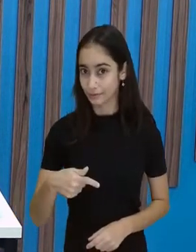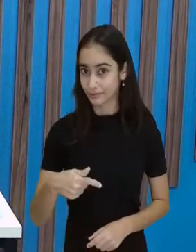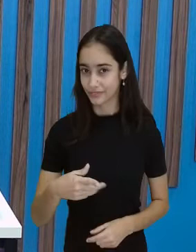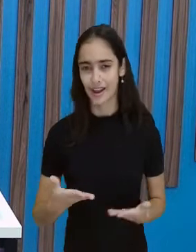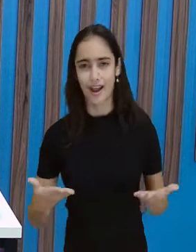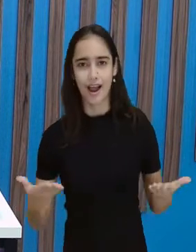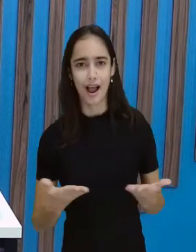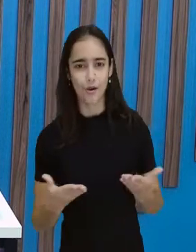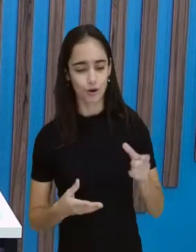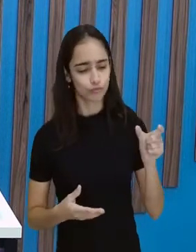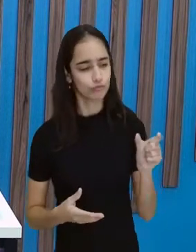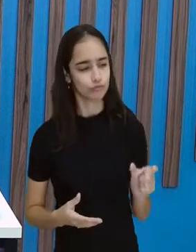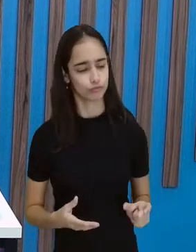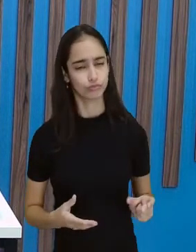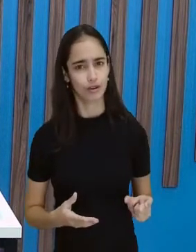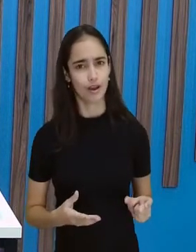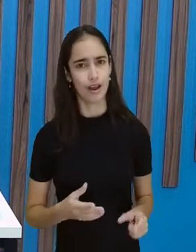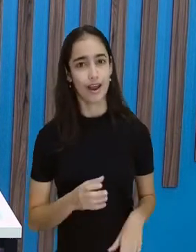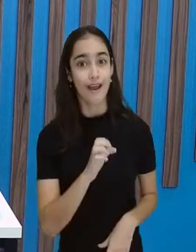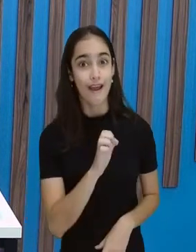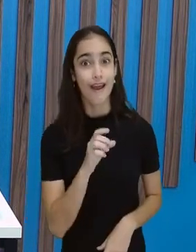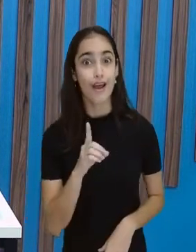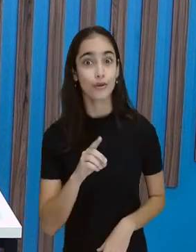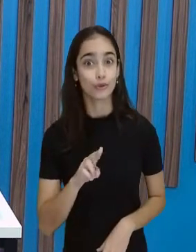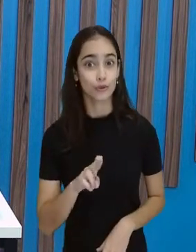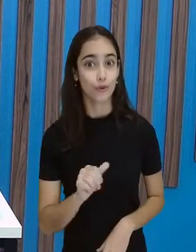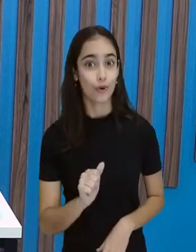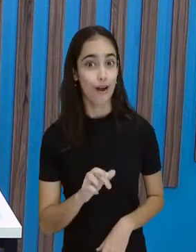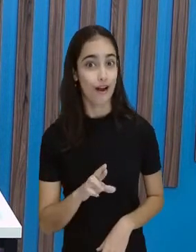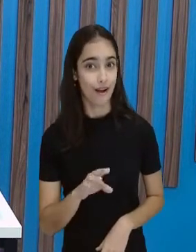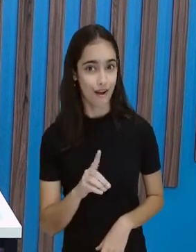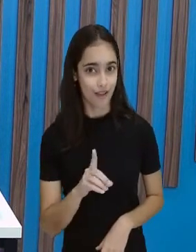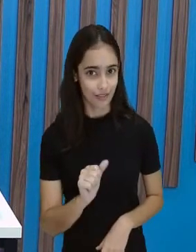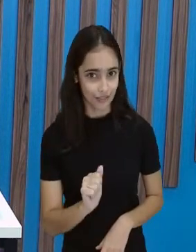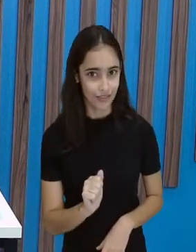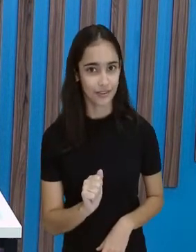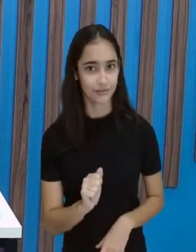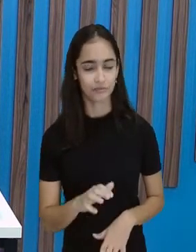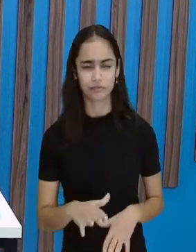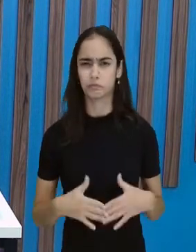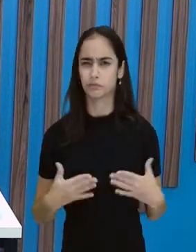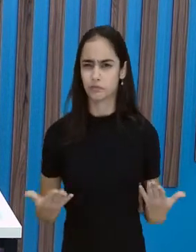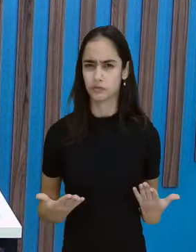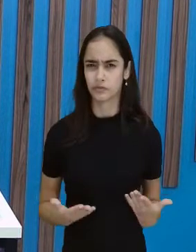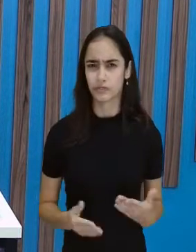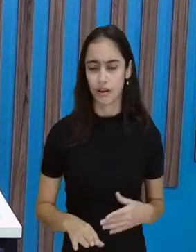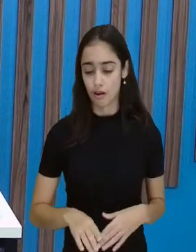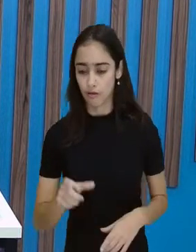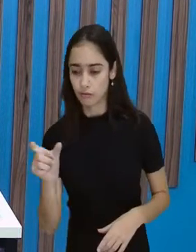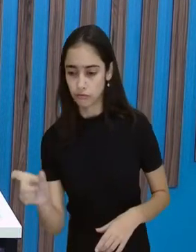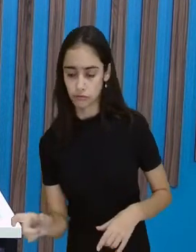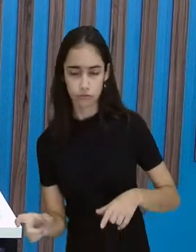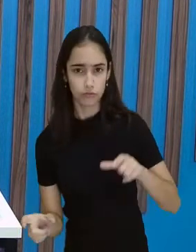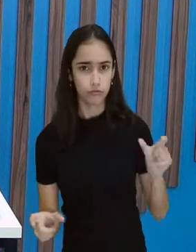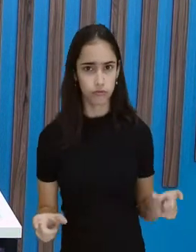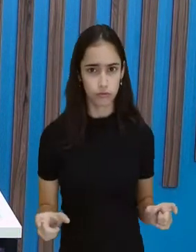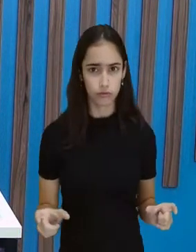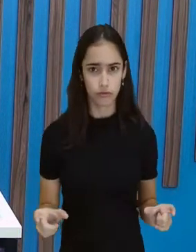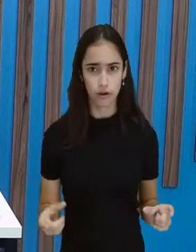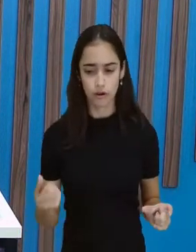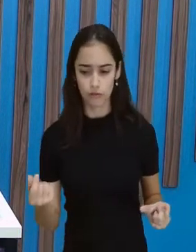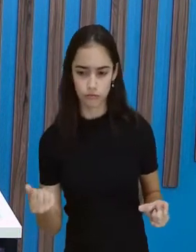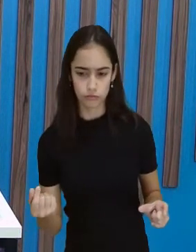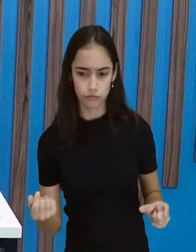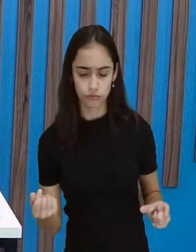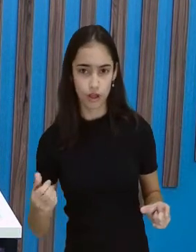mencionei que ia ser uma comparação do valor monetário que Maria possui e que Eduarda possui? Então, a Eduarda possui